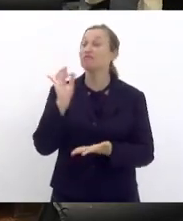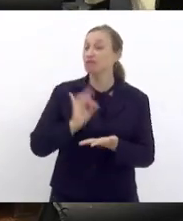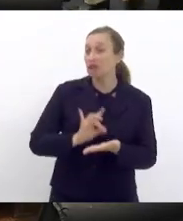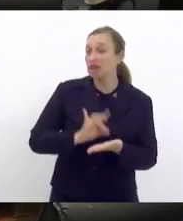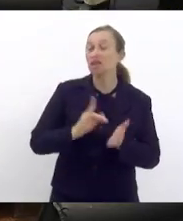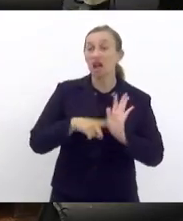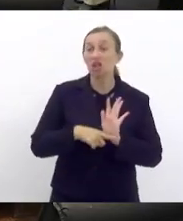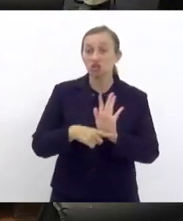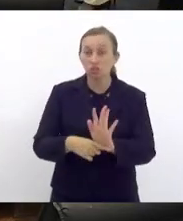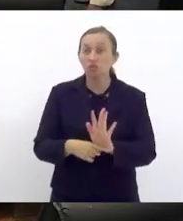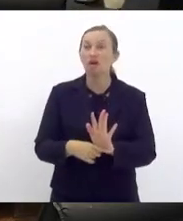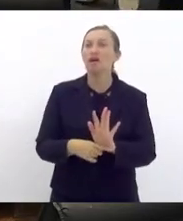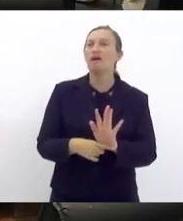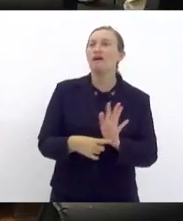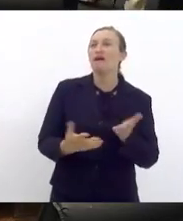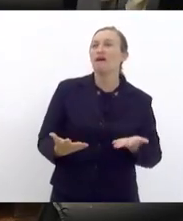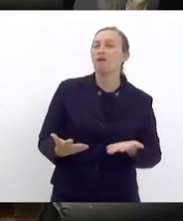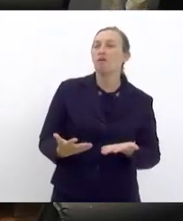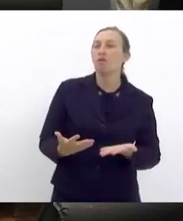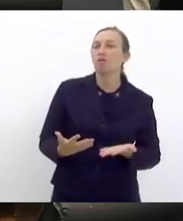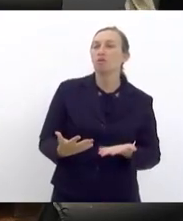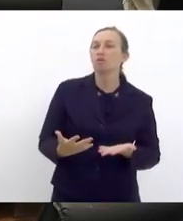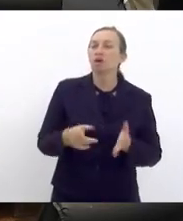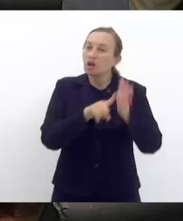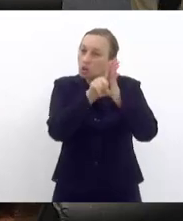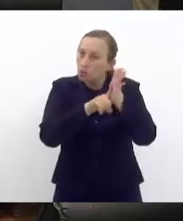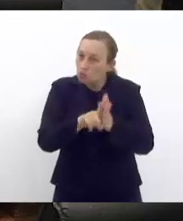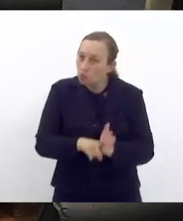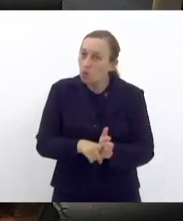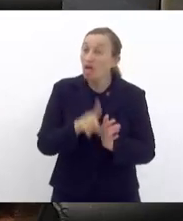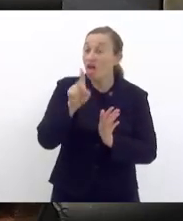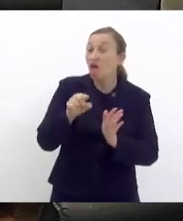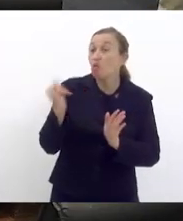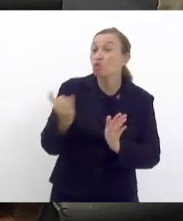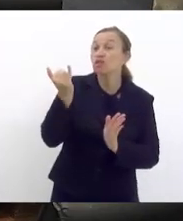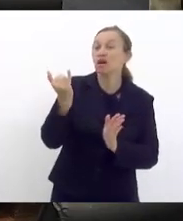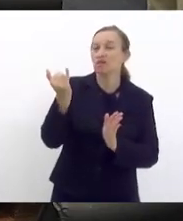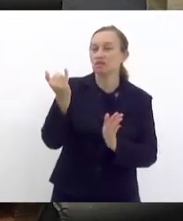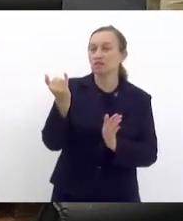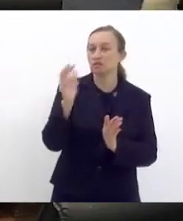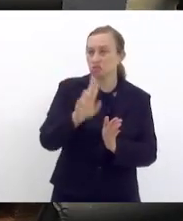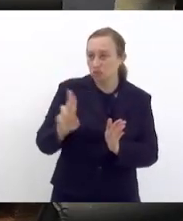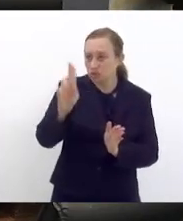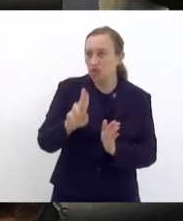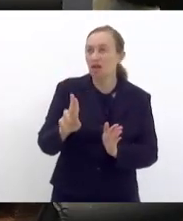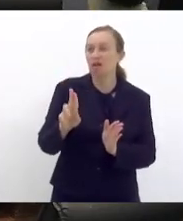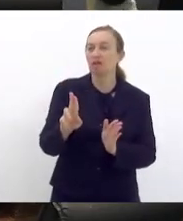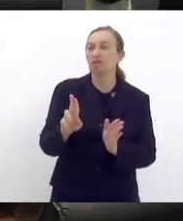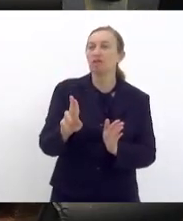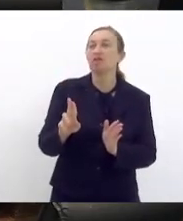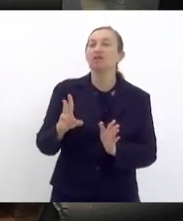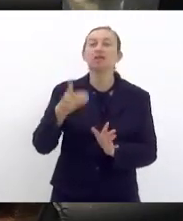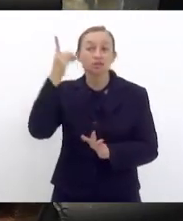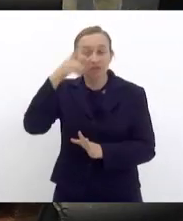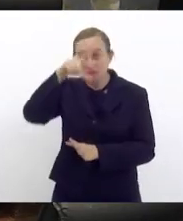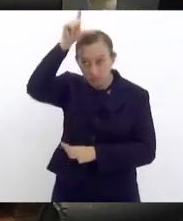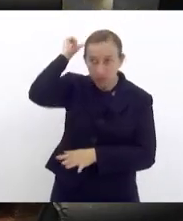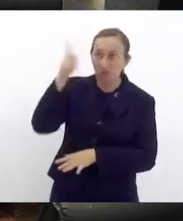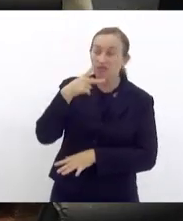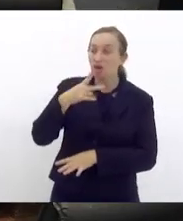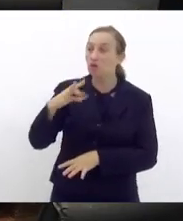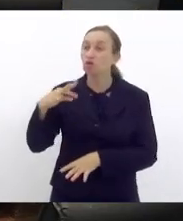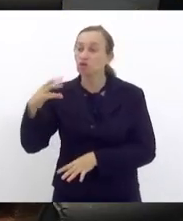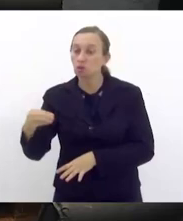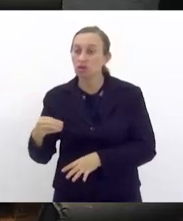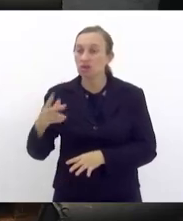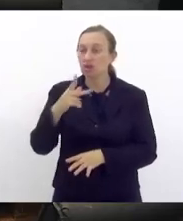ajuda muito. O questionário Mchat, ele é utilizado, inclusive, já disse, sou o deputado Luiz Paulo, em todo o mundo.